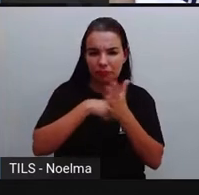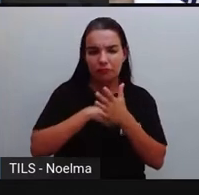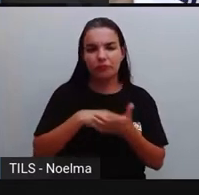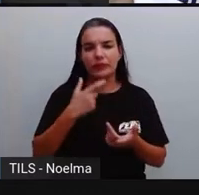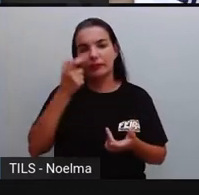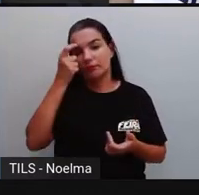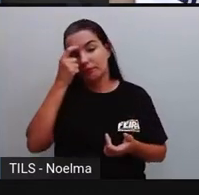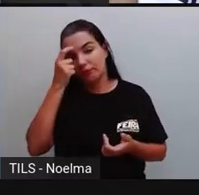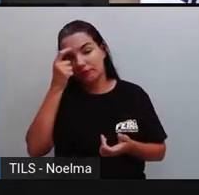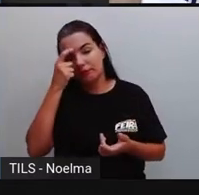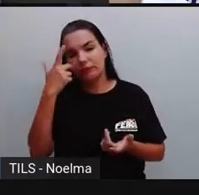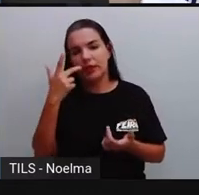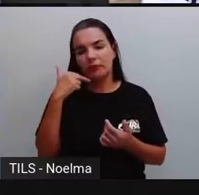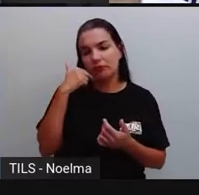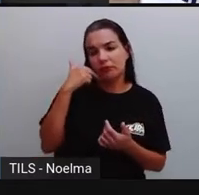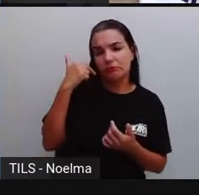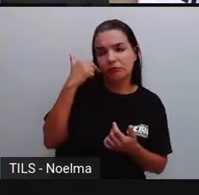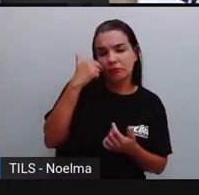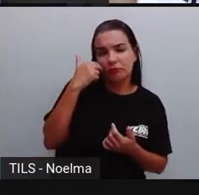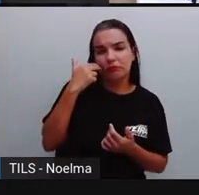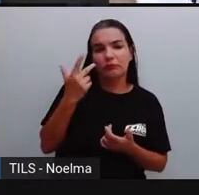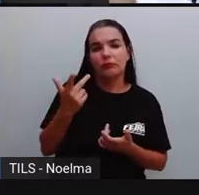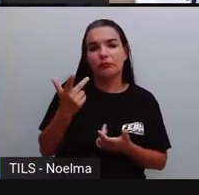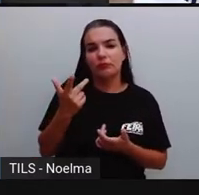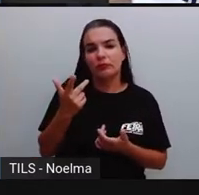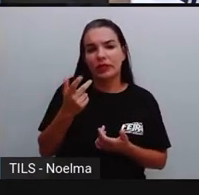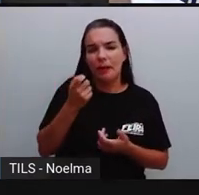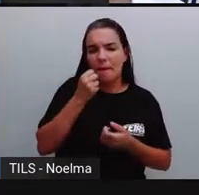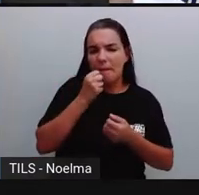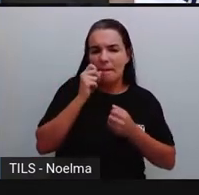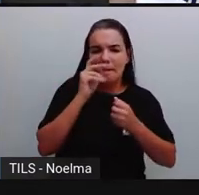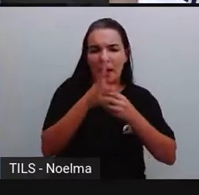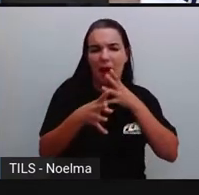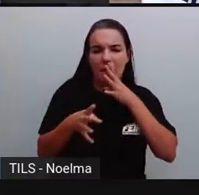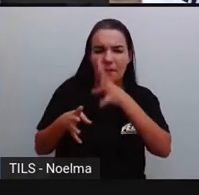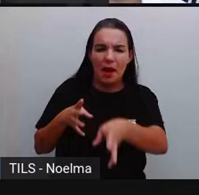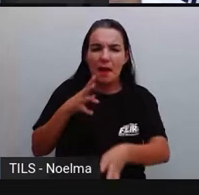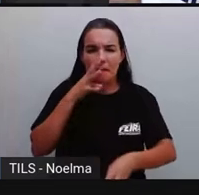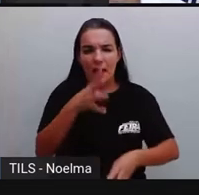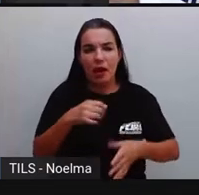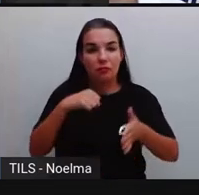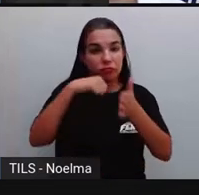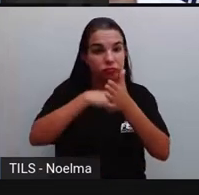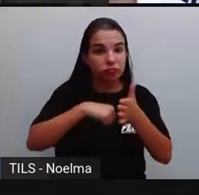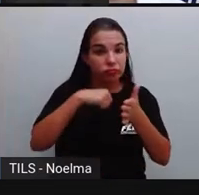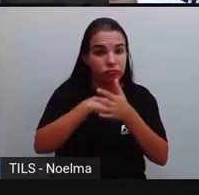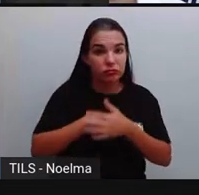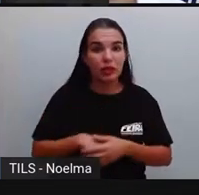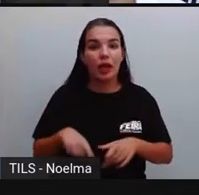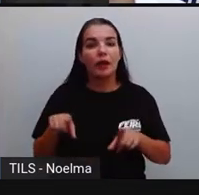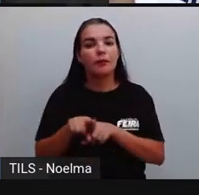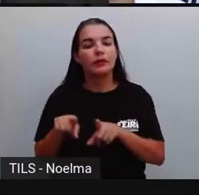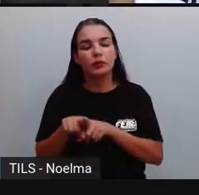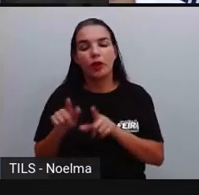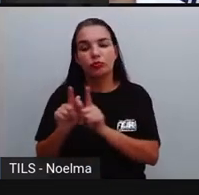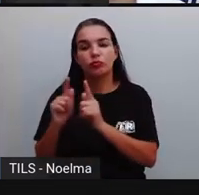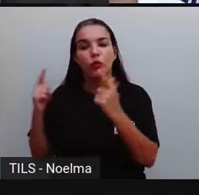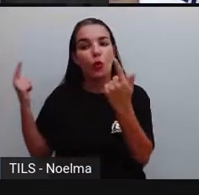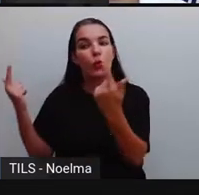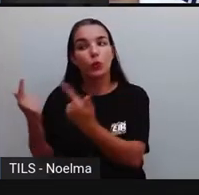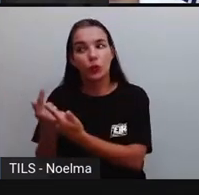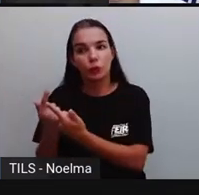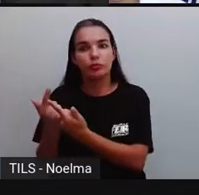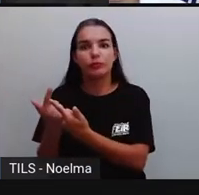como a intimidação, a humilhação, xingamentos, agressão física, né, de uma pessoa